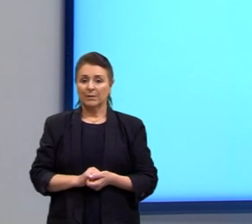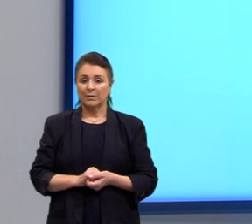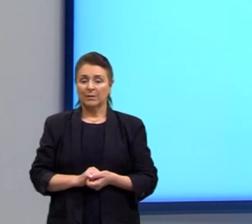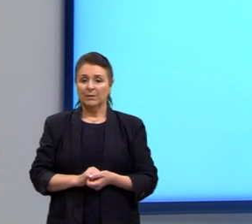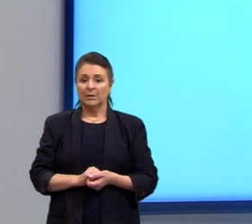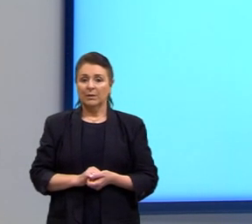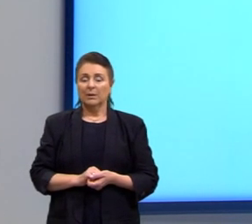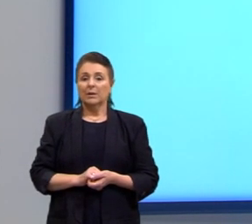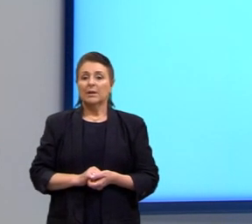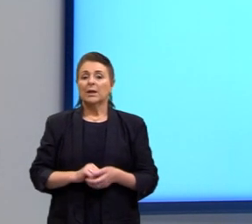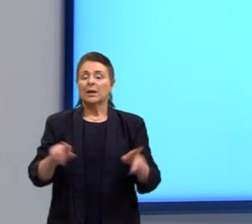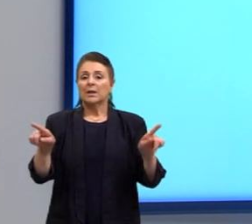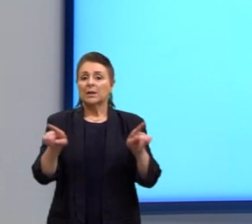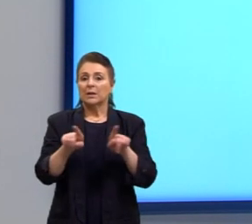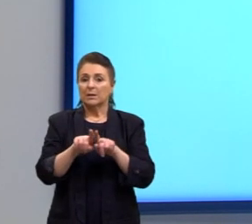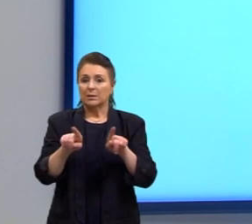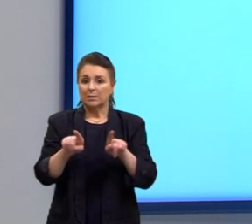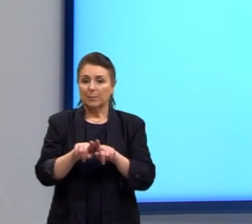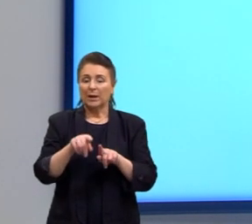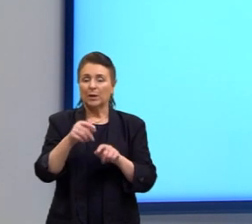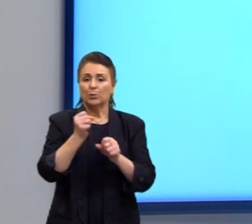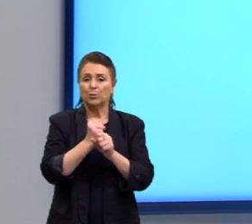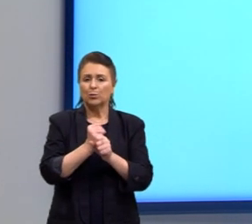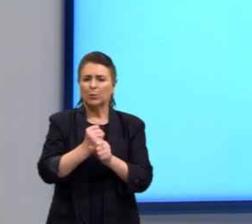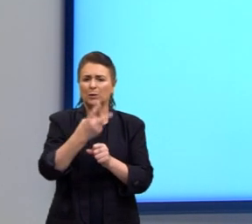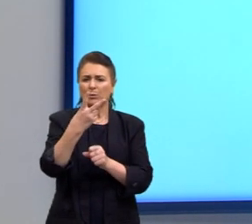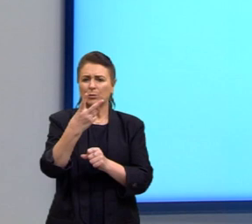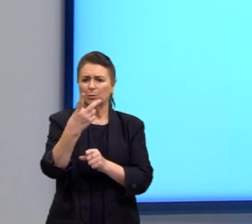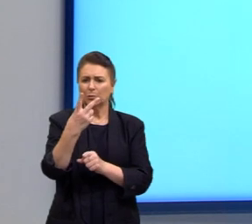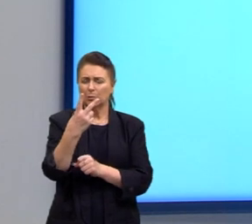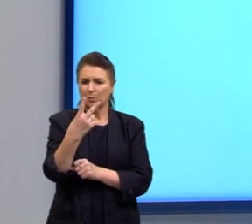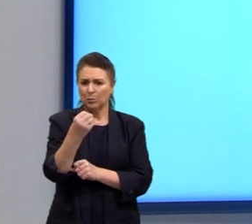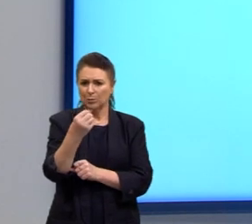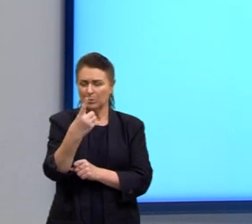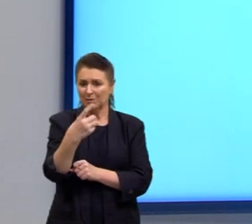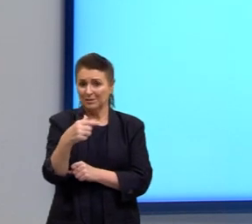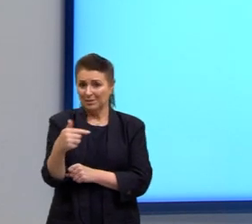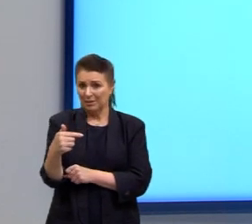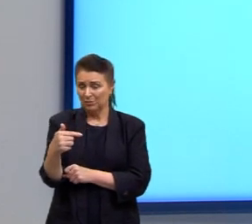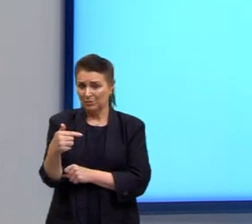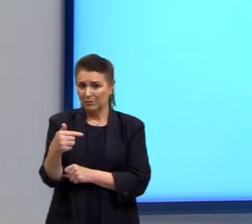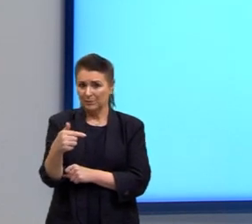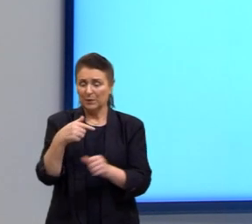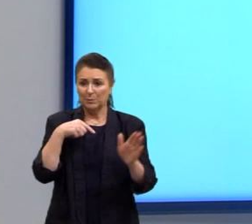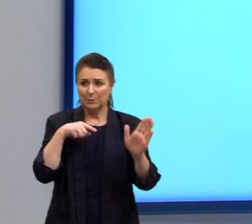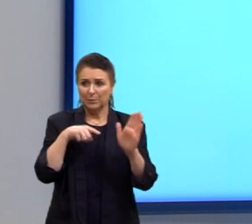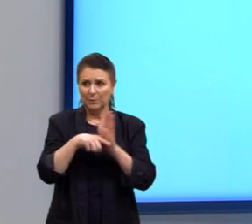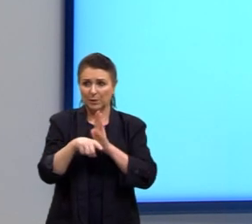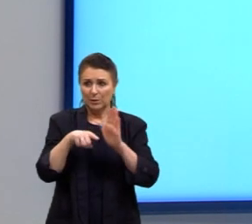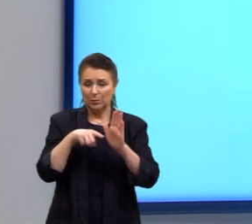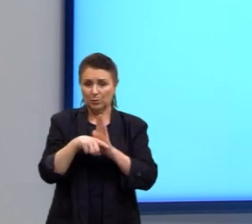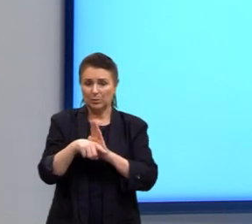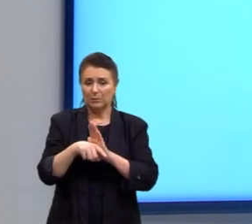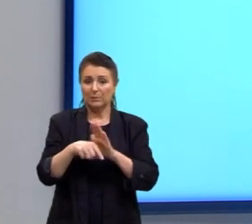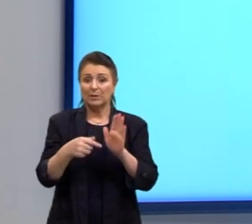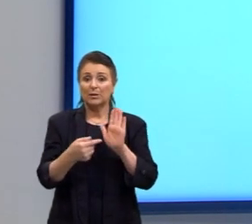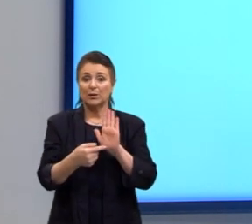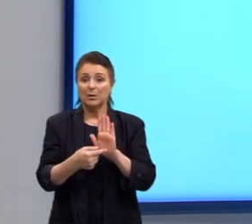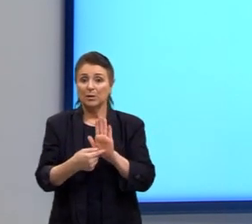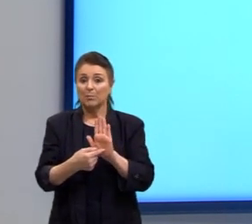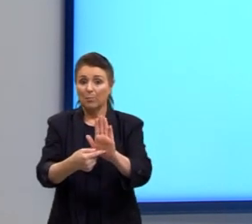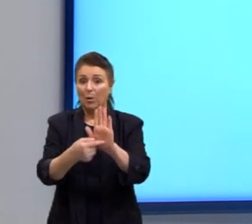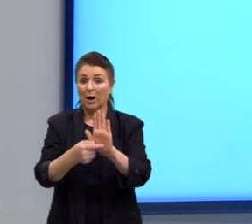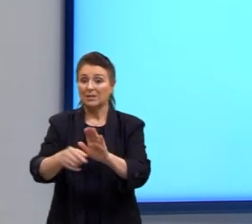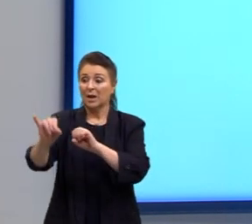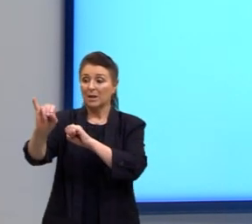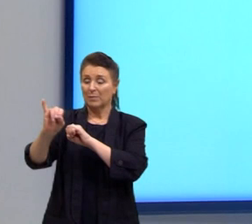Fala também, gente, em 2017, nós temos uma questão que traz a situação do imigrante.